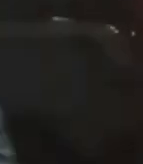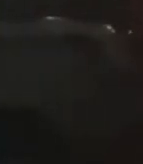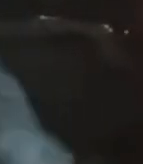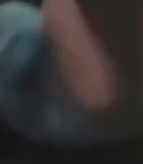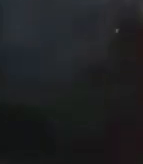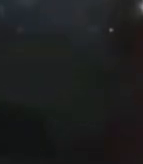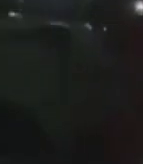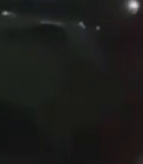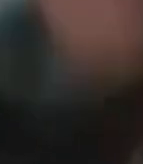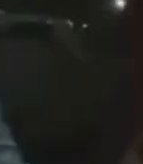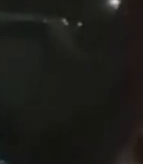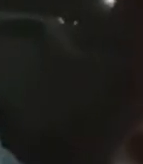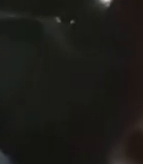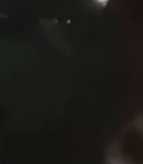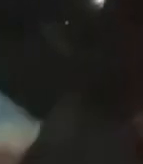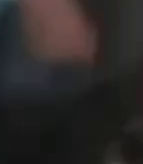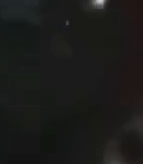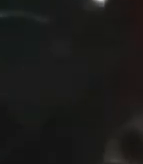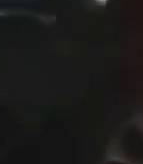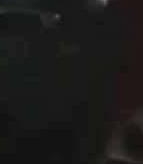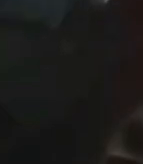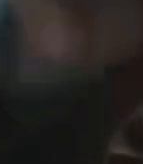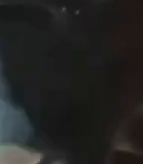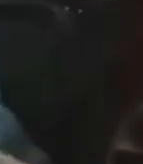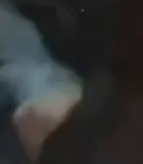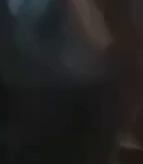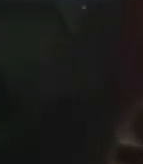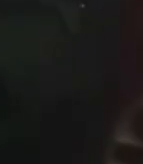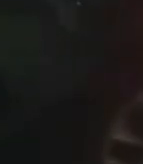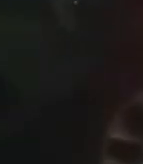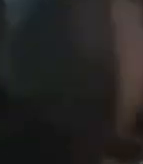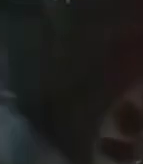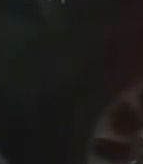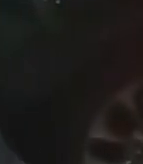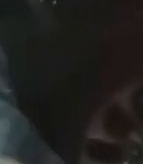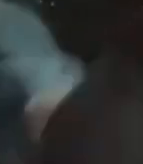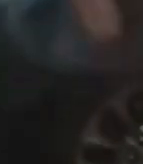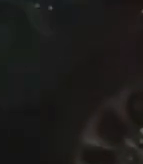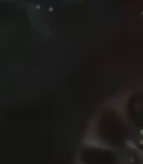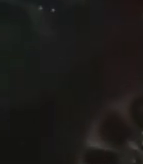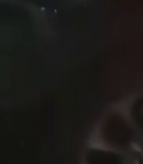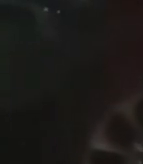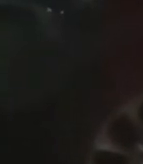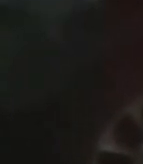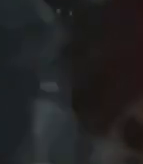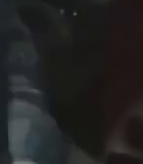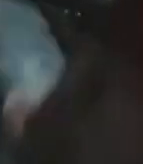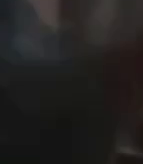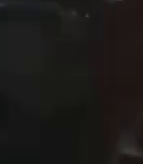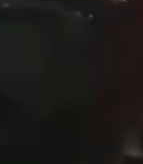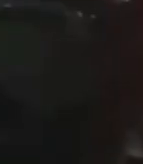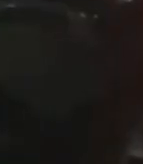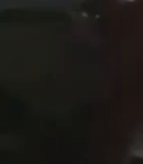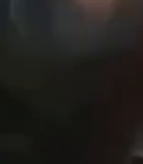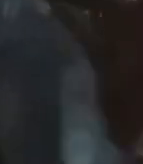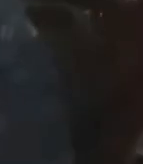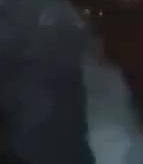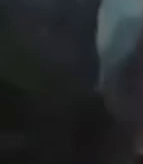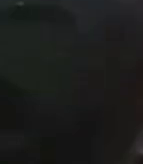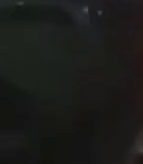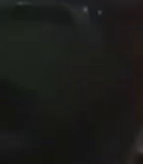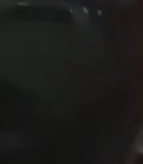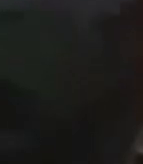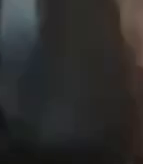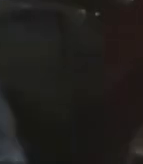apoio em nome dos quatro municípios para mais segurança nessas quatro cidades. Nós vim aqui pedir o apoio para os deputados estaduais,